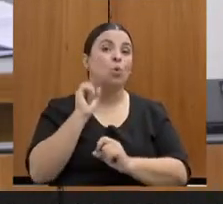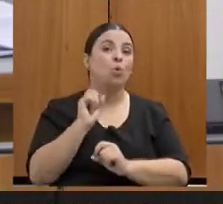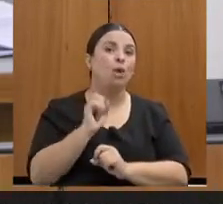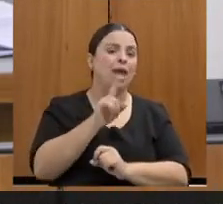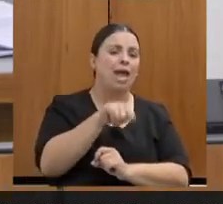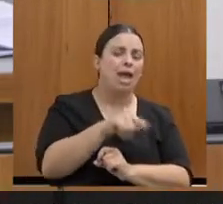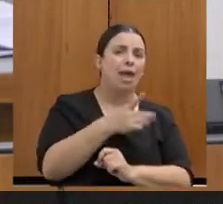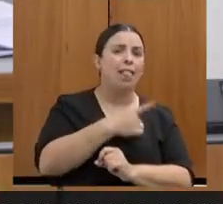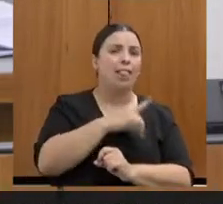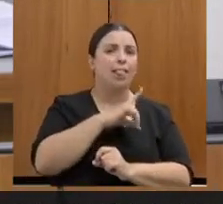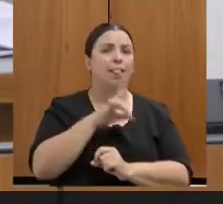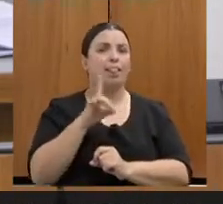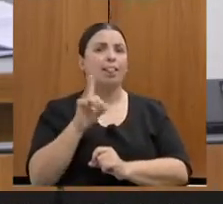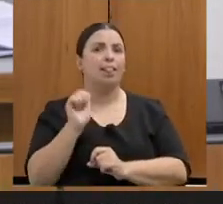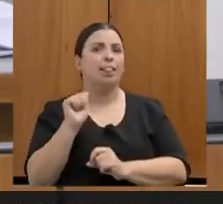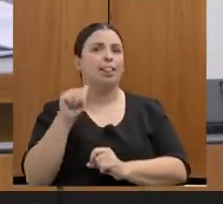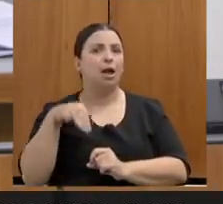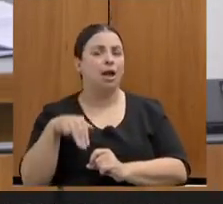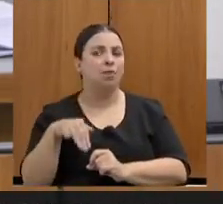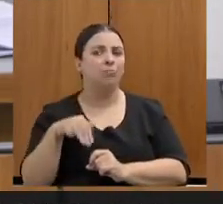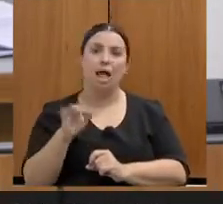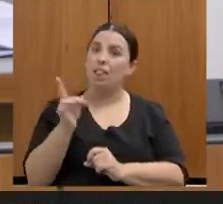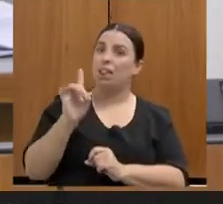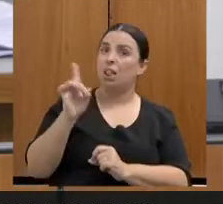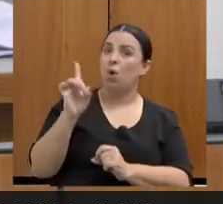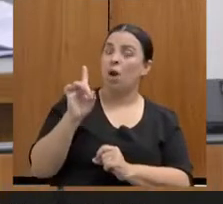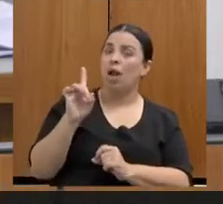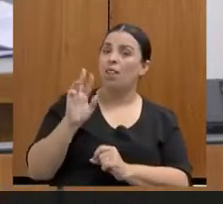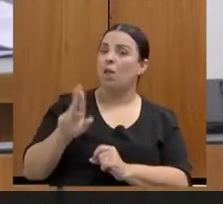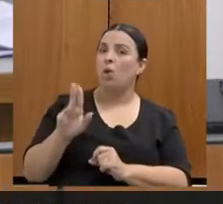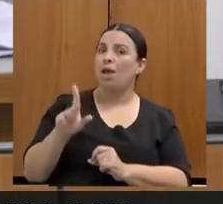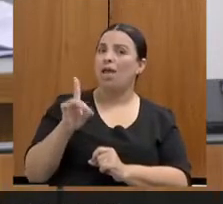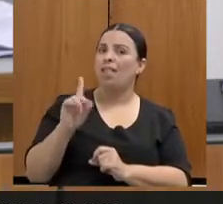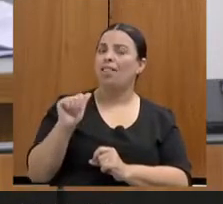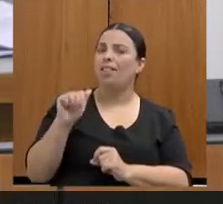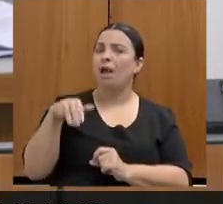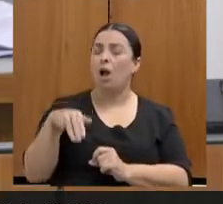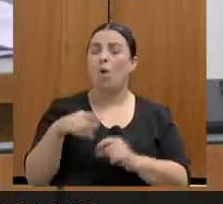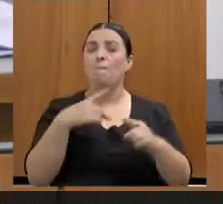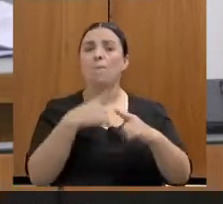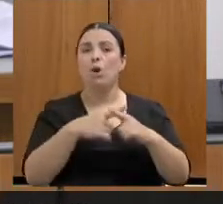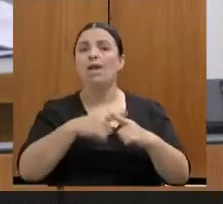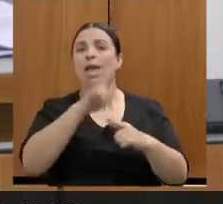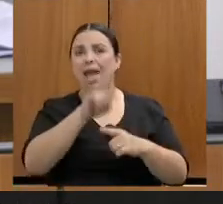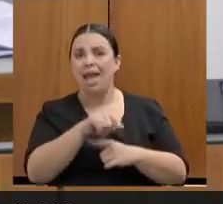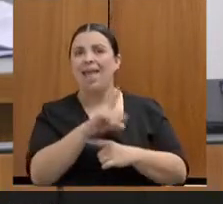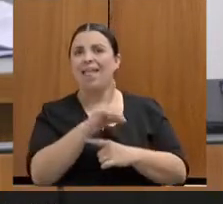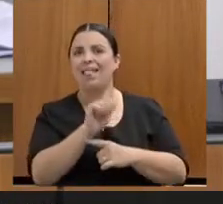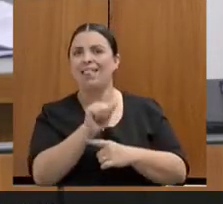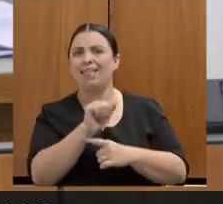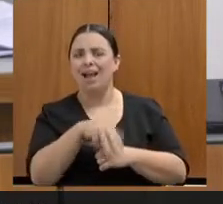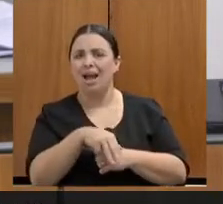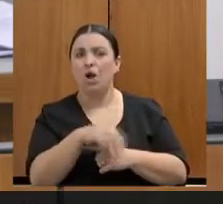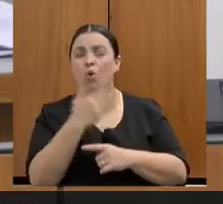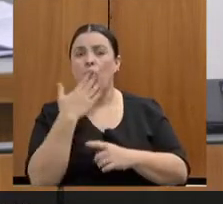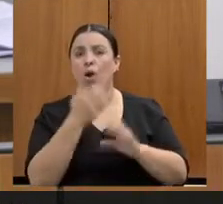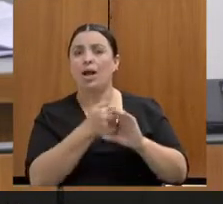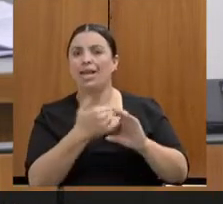poderia ser considerado modeã, o que precisaria para ser considerado. aí, depois, mais recente agora,